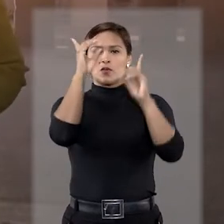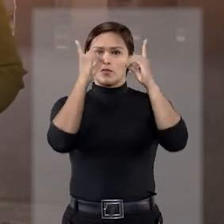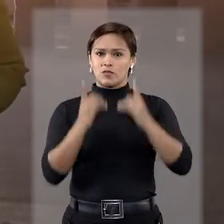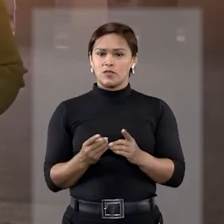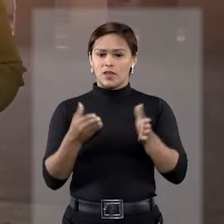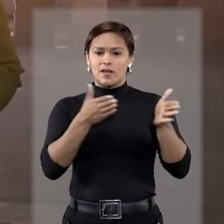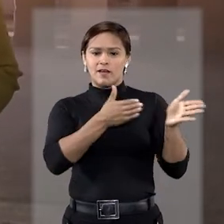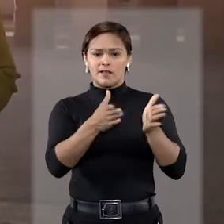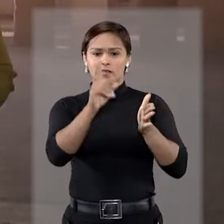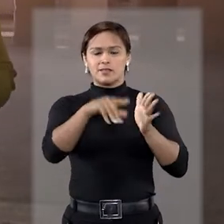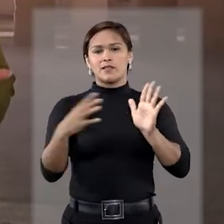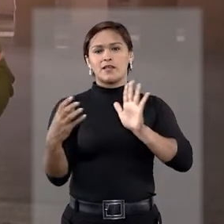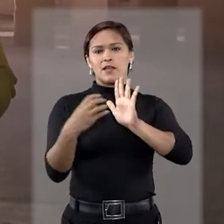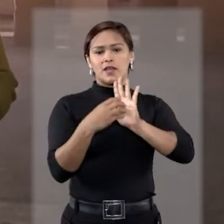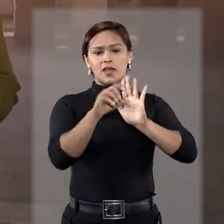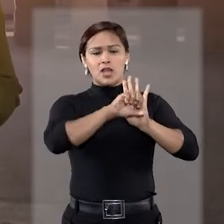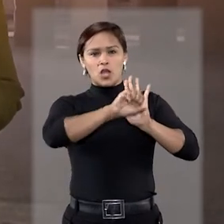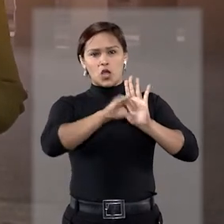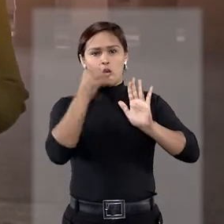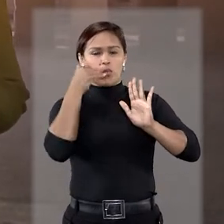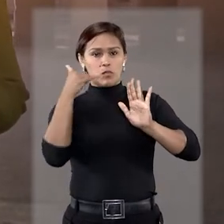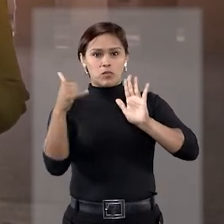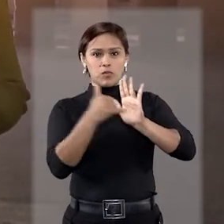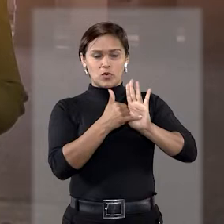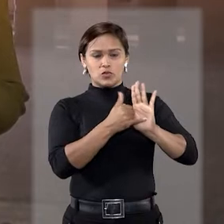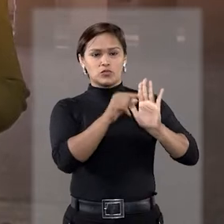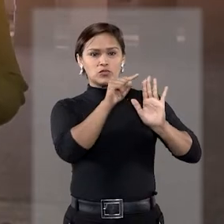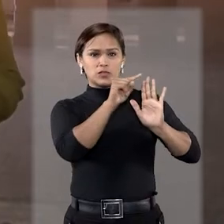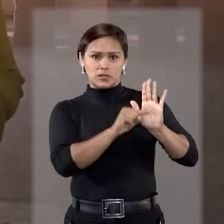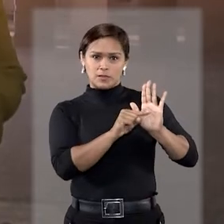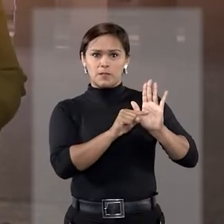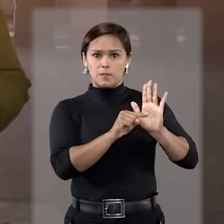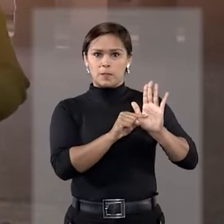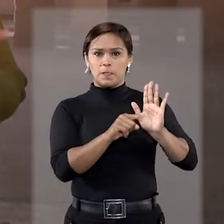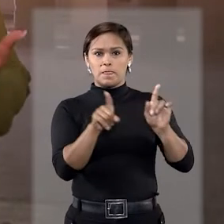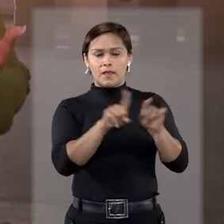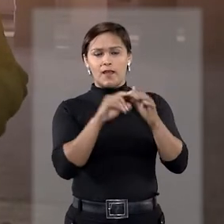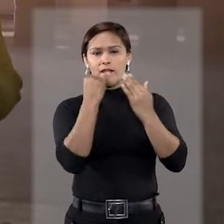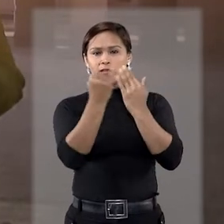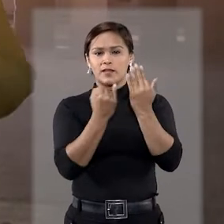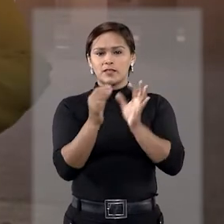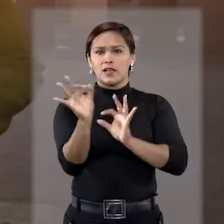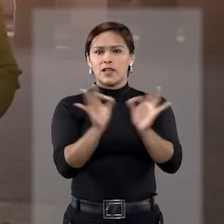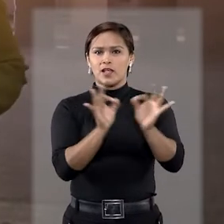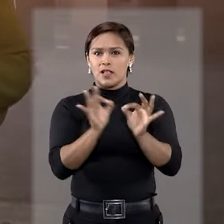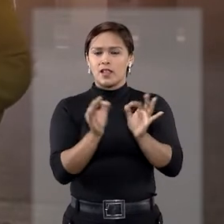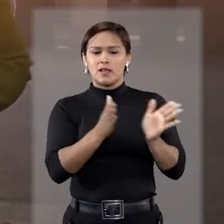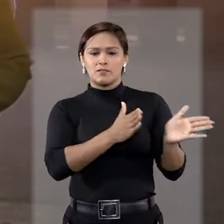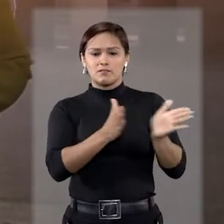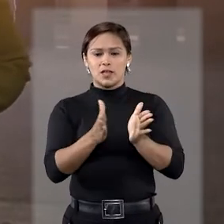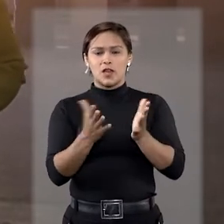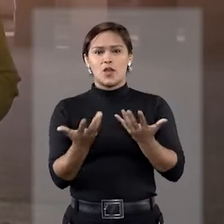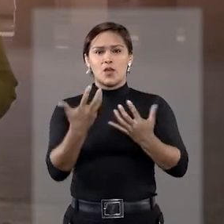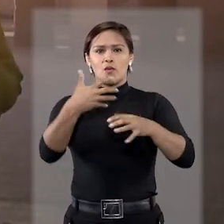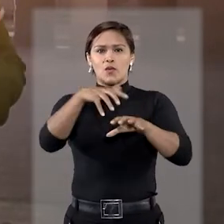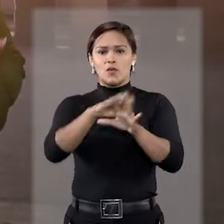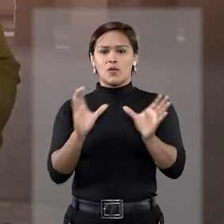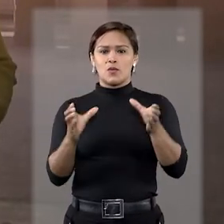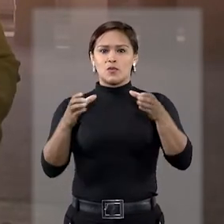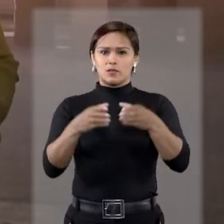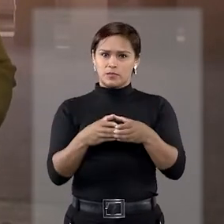deficiência, acesse por meio desse QR Code localizado no canto inferior esquerdo da tela, a cartilha elaborada pela Comissão de